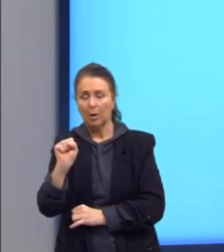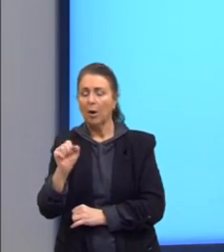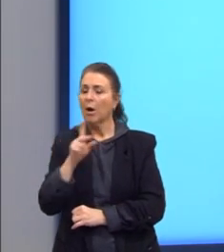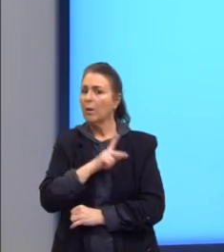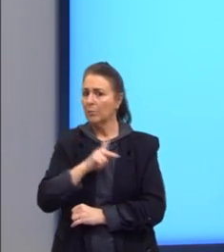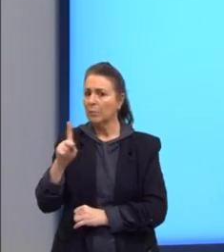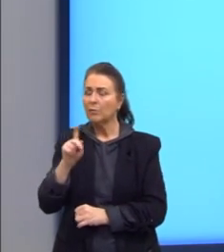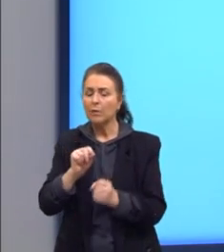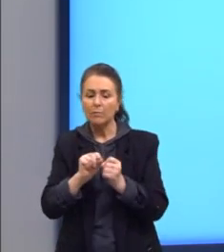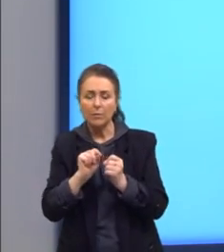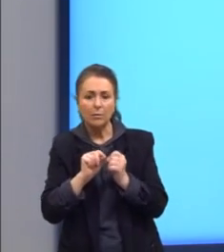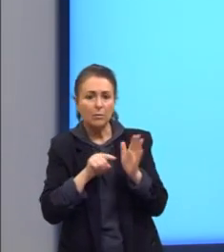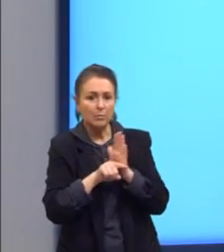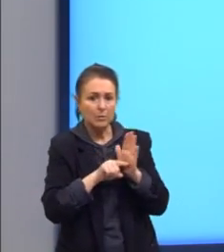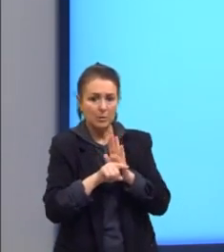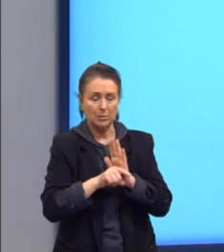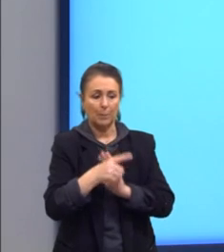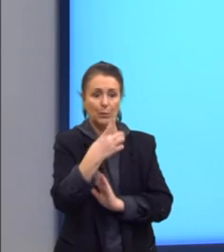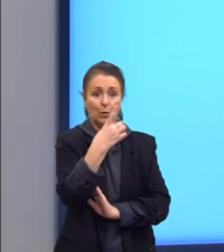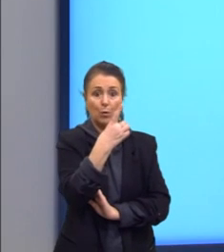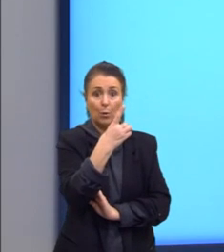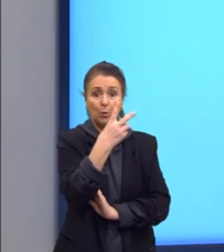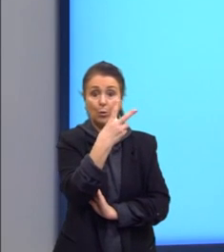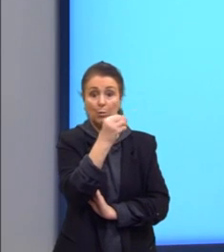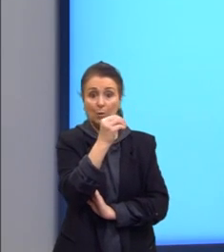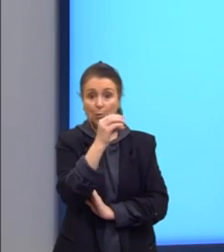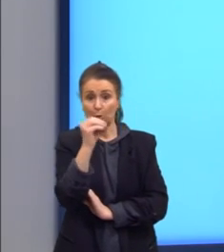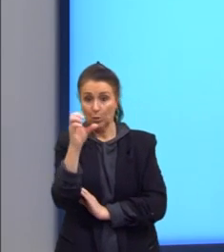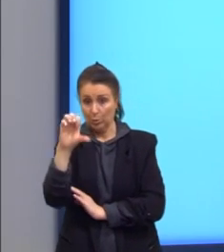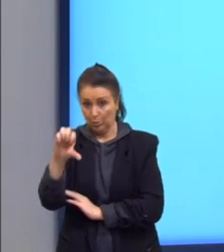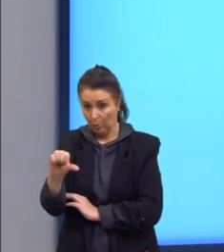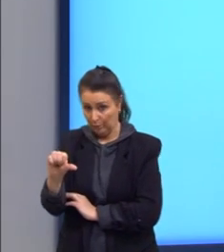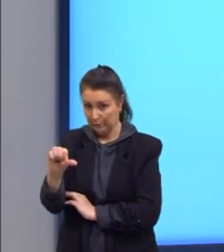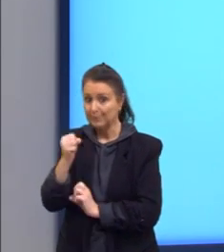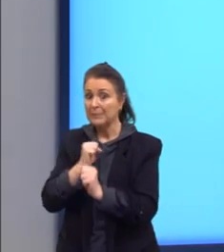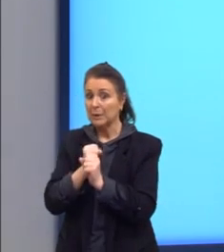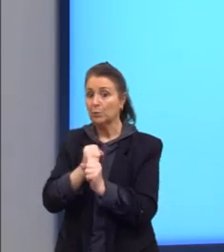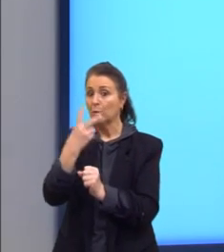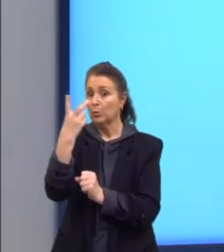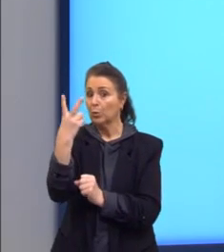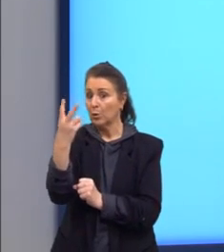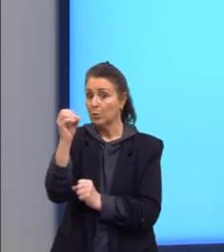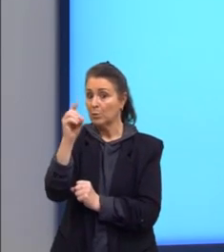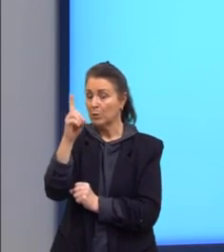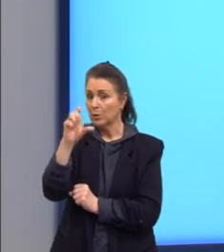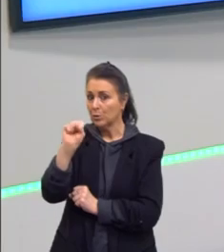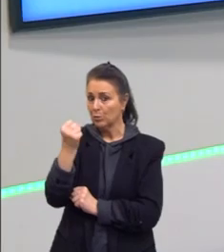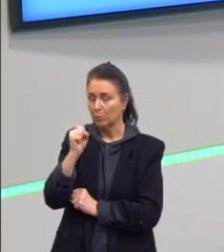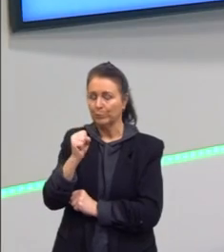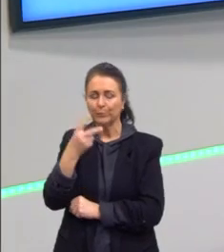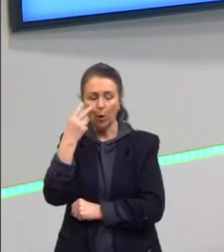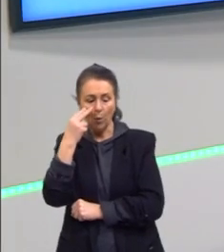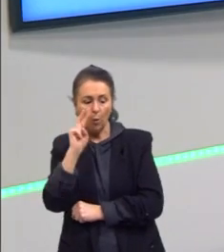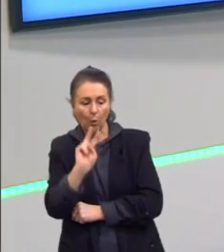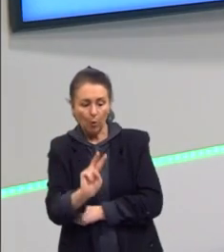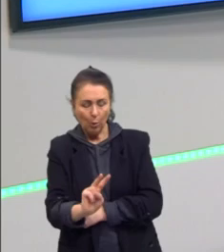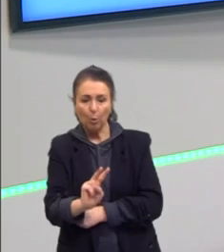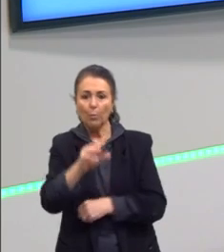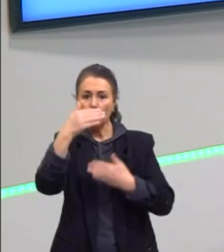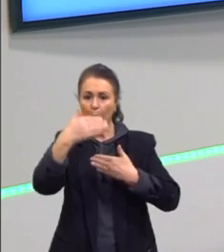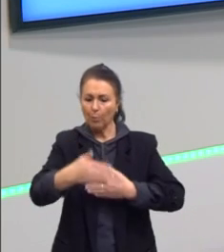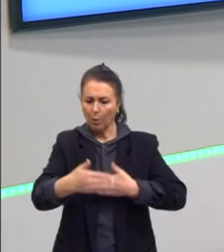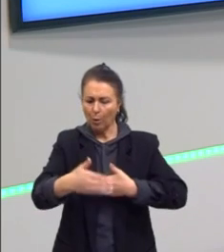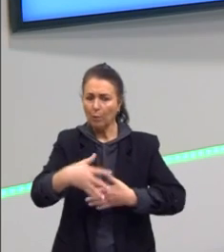anos de 2009 e 2018. E eu olhei só nas provas de língua portuguesa. Eu não olhei mais